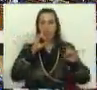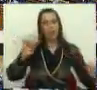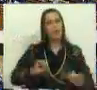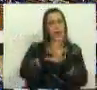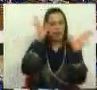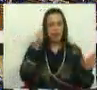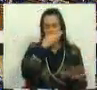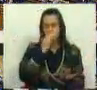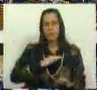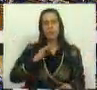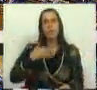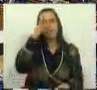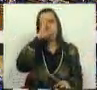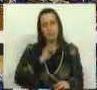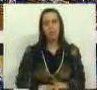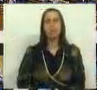Sr. Primeiro-Ministro.